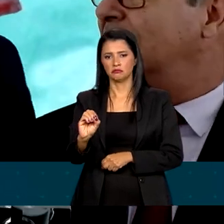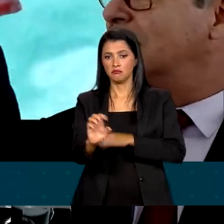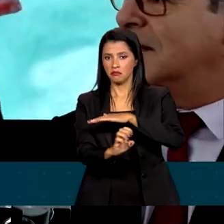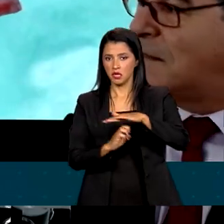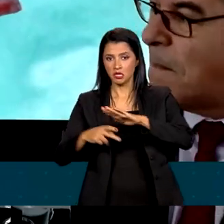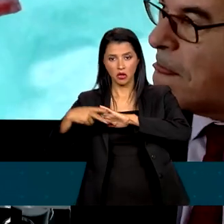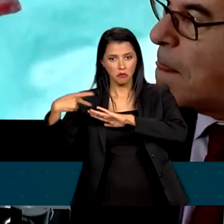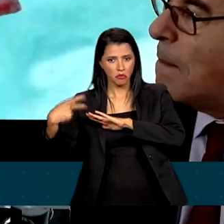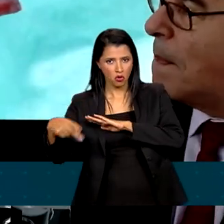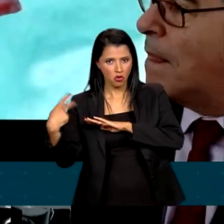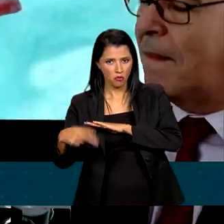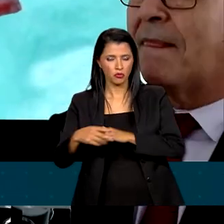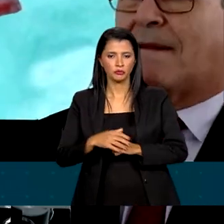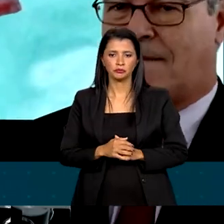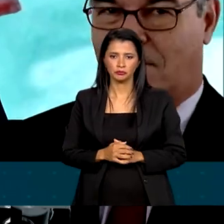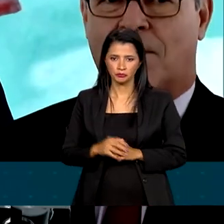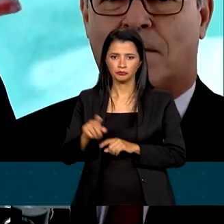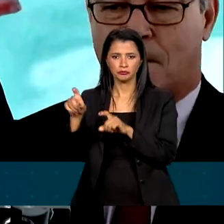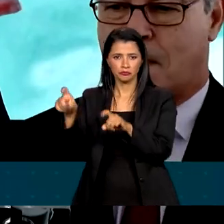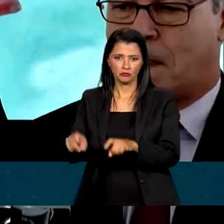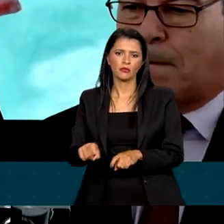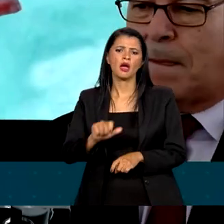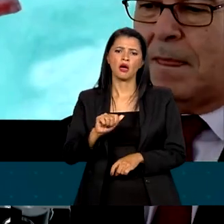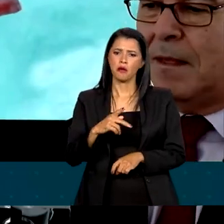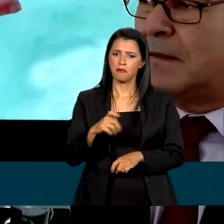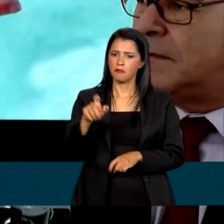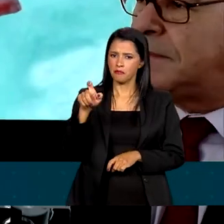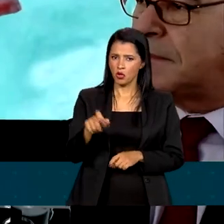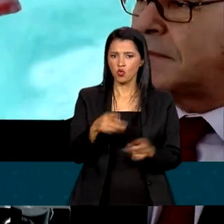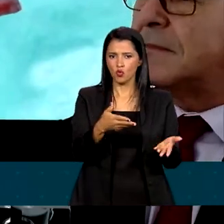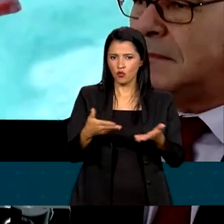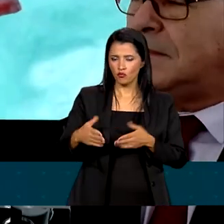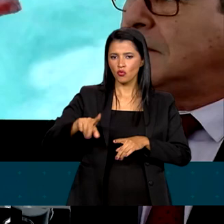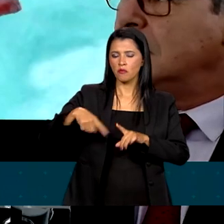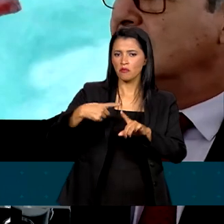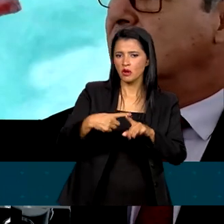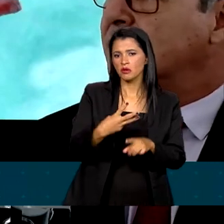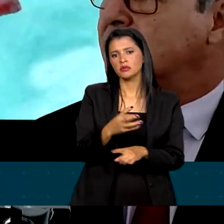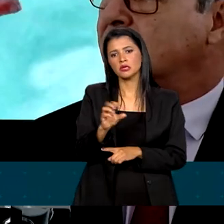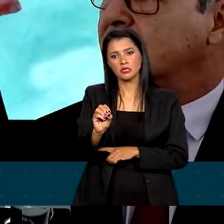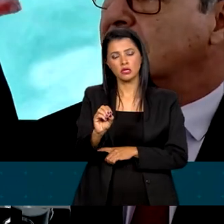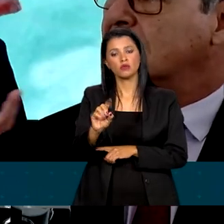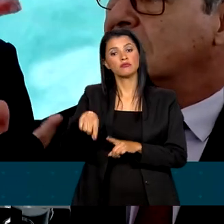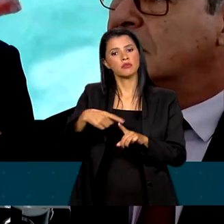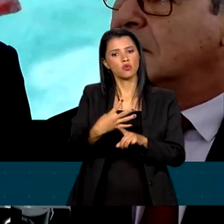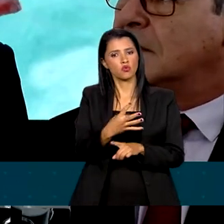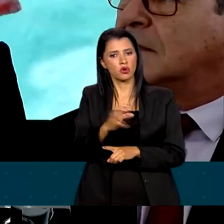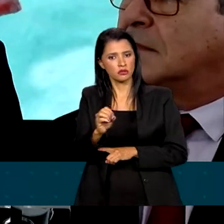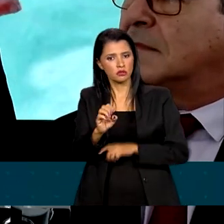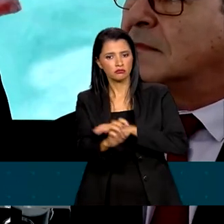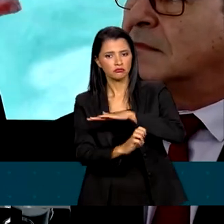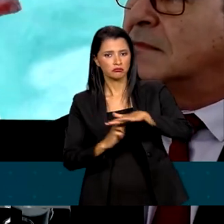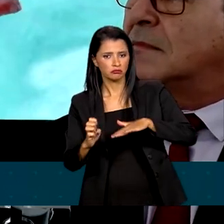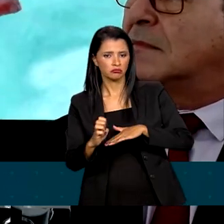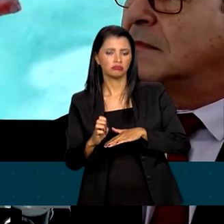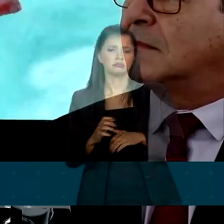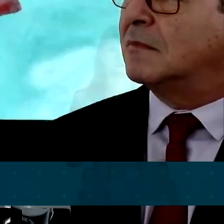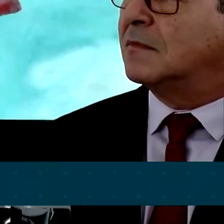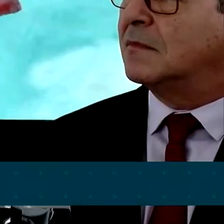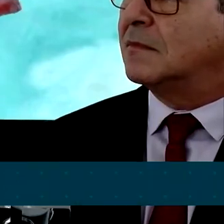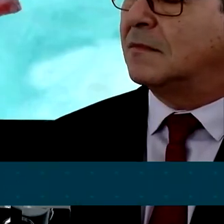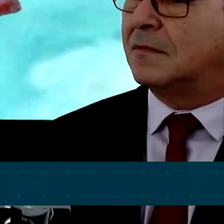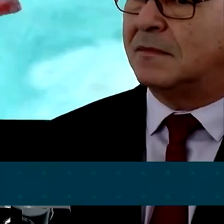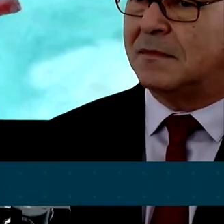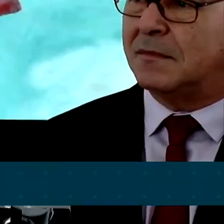MCTIC e Apex que convidou mais de 300, 400 empresários. Desses, 110 eram